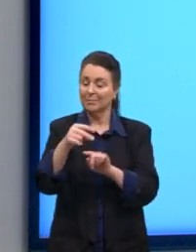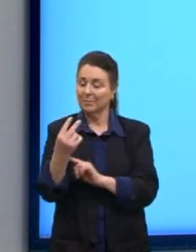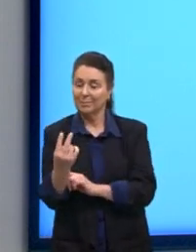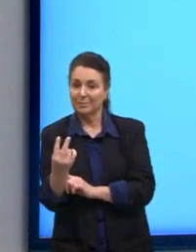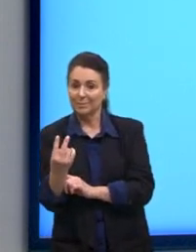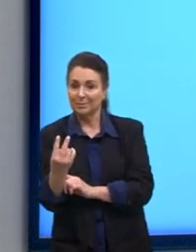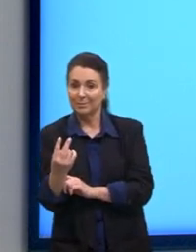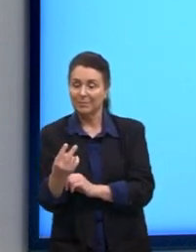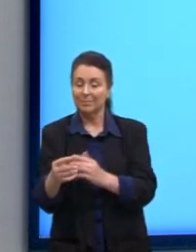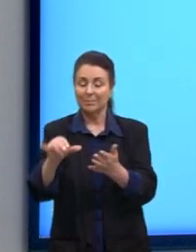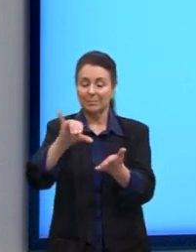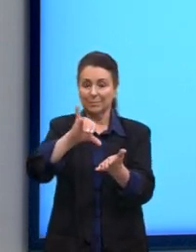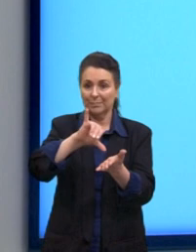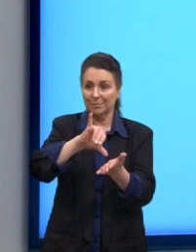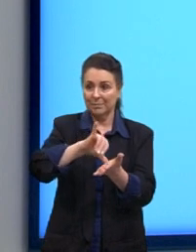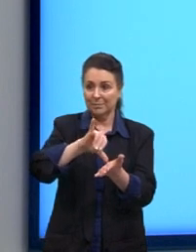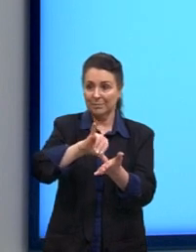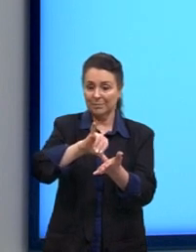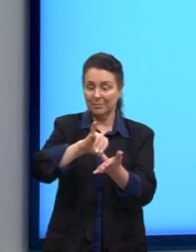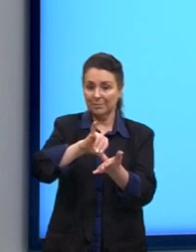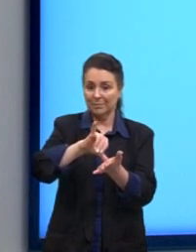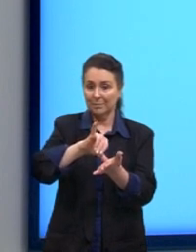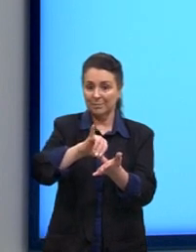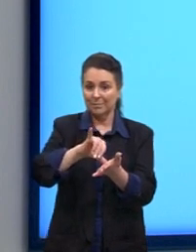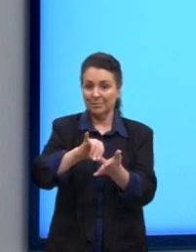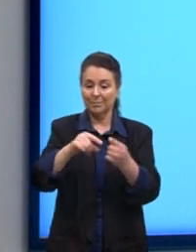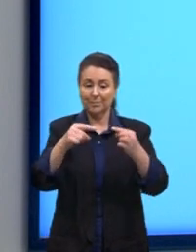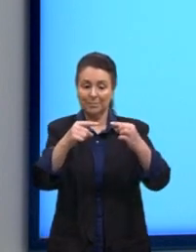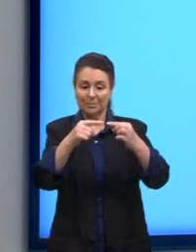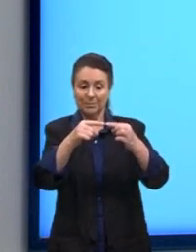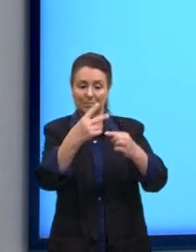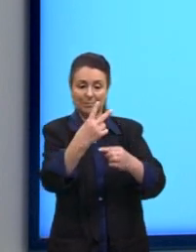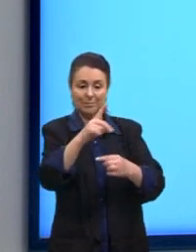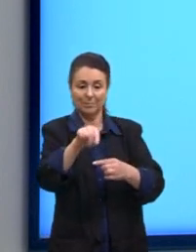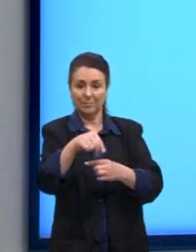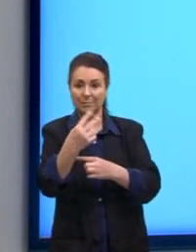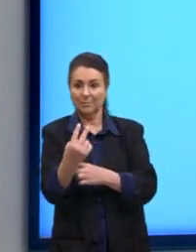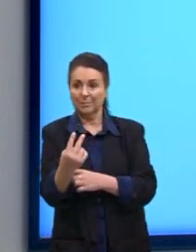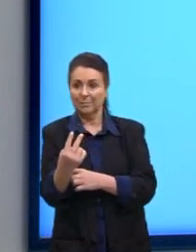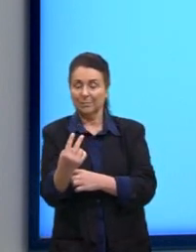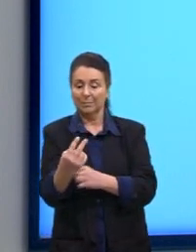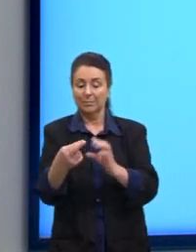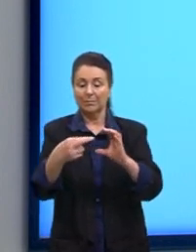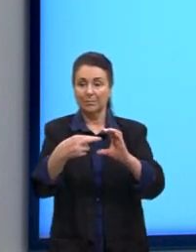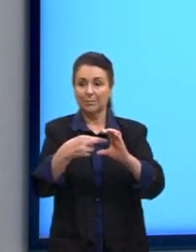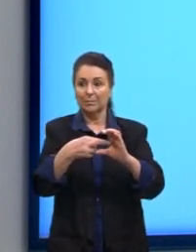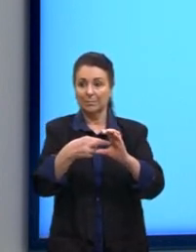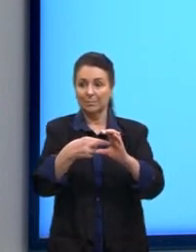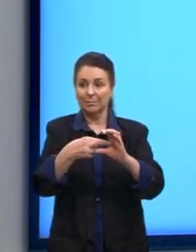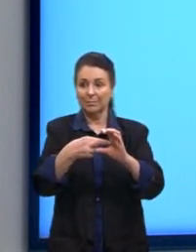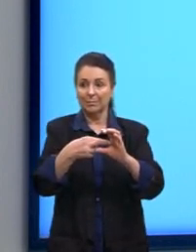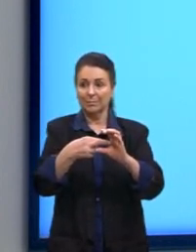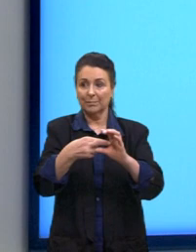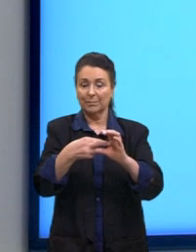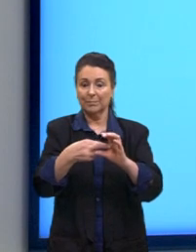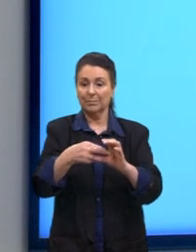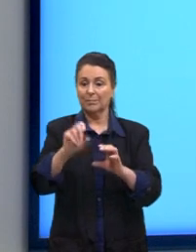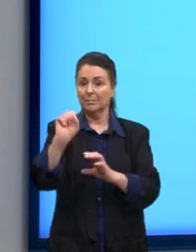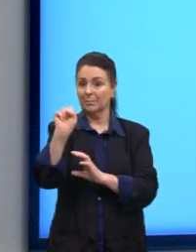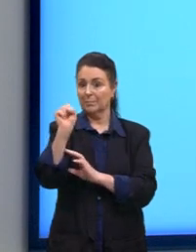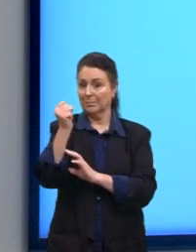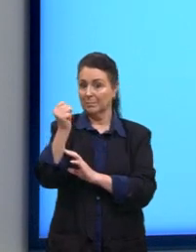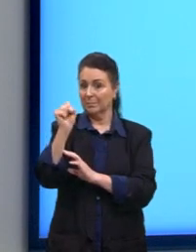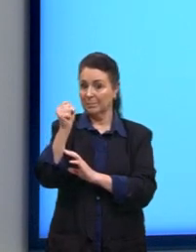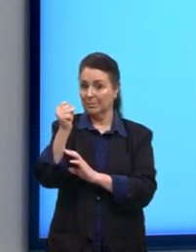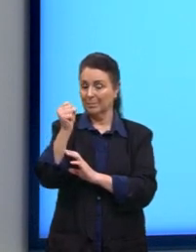O centro está posicionado na coordenada 2 e 2. E o raio? Aqui o raio, ele vai dar um